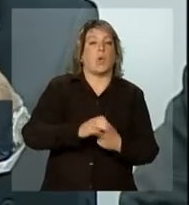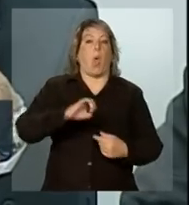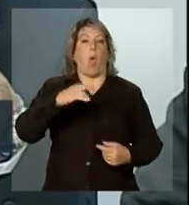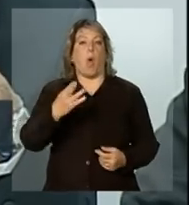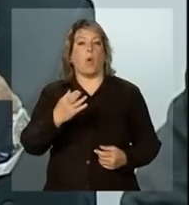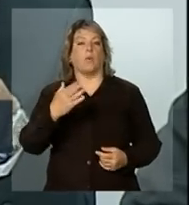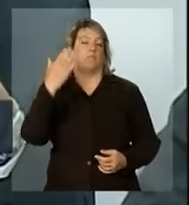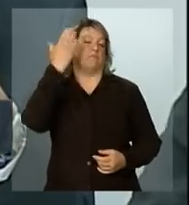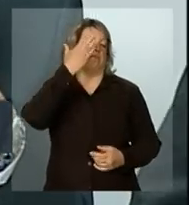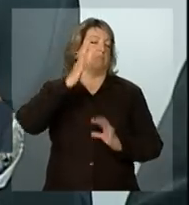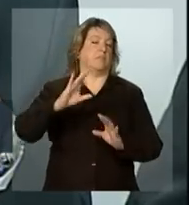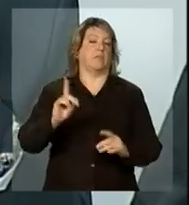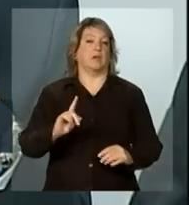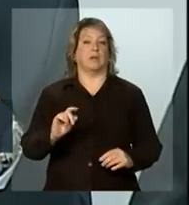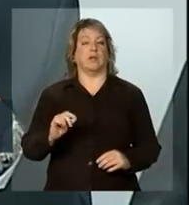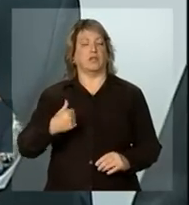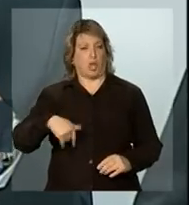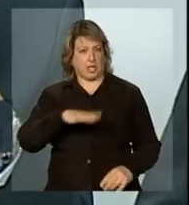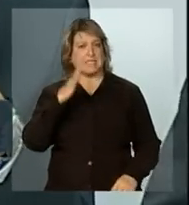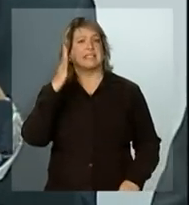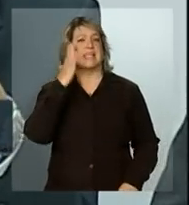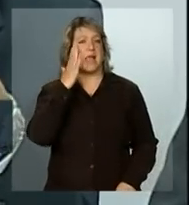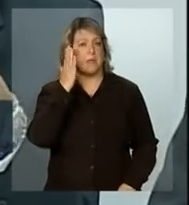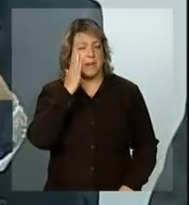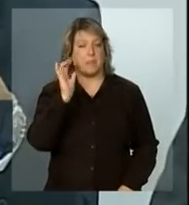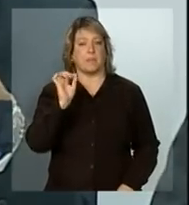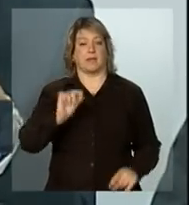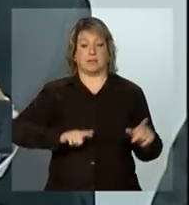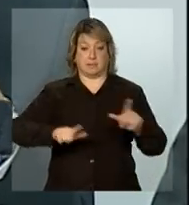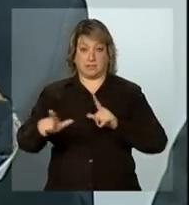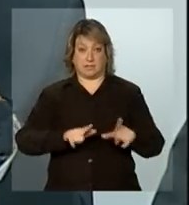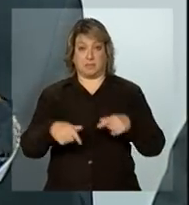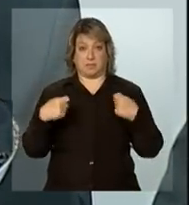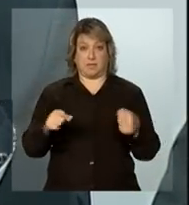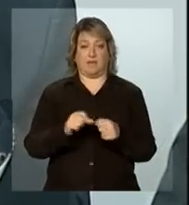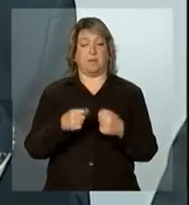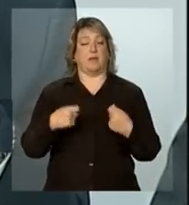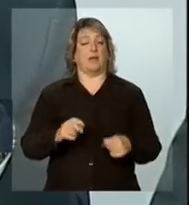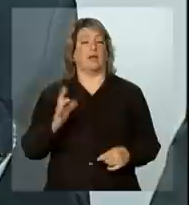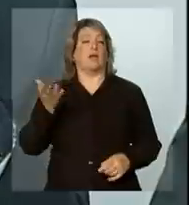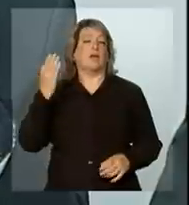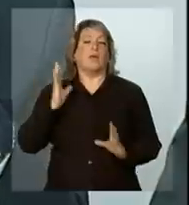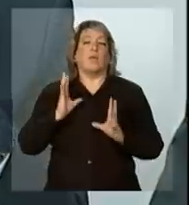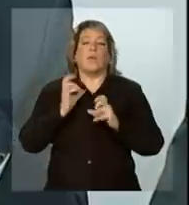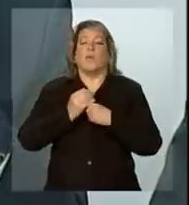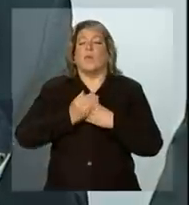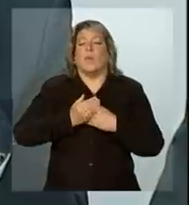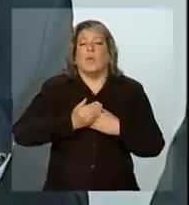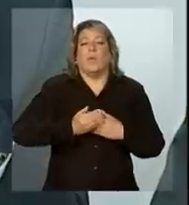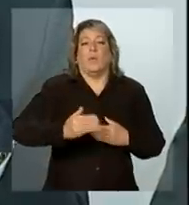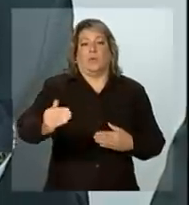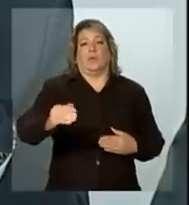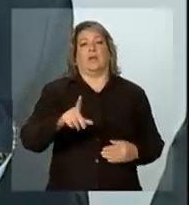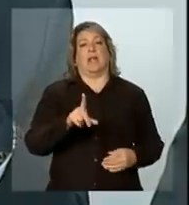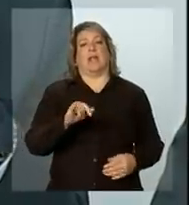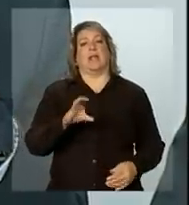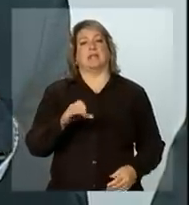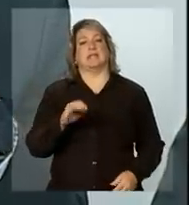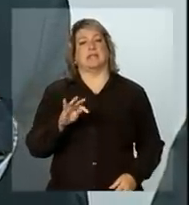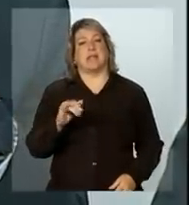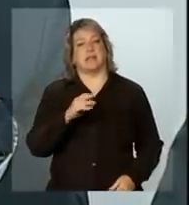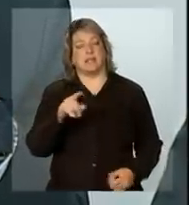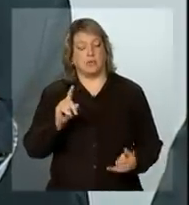ações para serem concretizadas têm que percorrer um longo caminho, seja no processo licitatório,